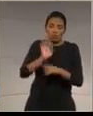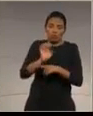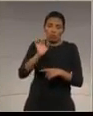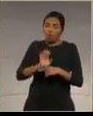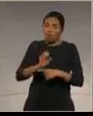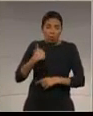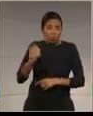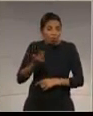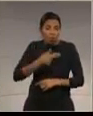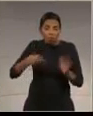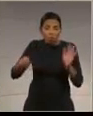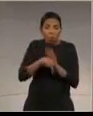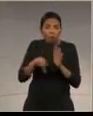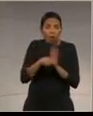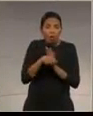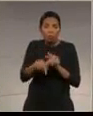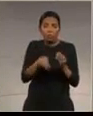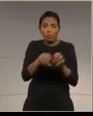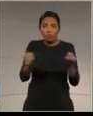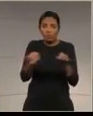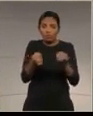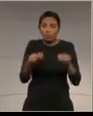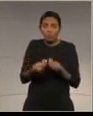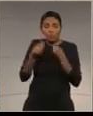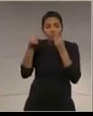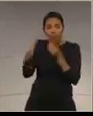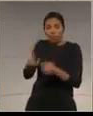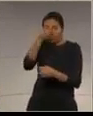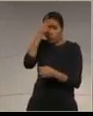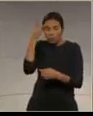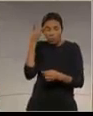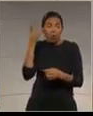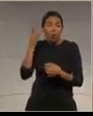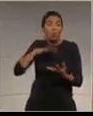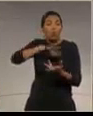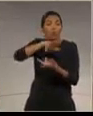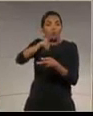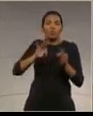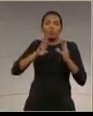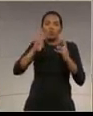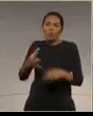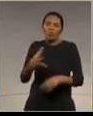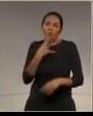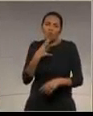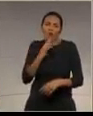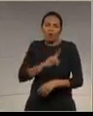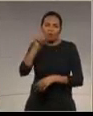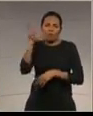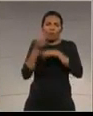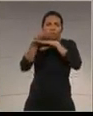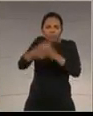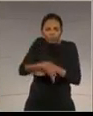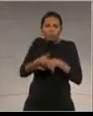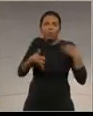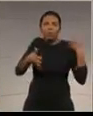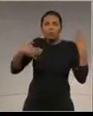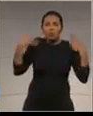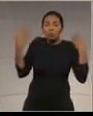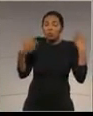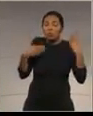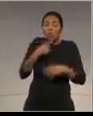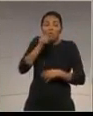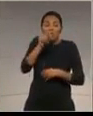direito nosso e é ofertado aos turistas locais, aos turistas do mundo inteiro, fazendo de Foz do Iguaçu o segundo destino mais